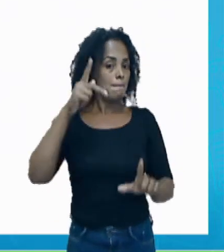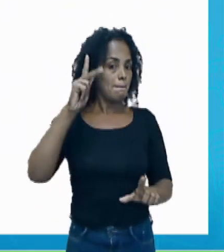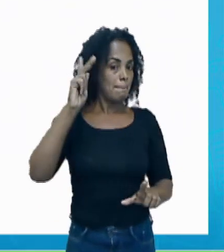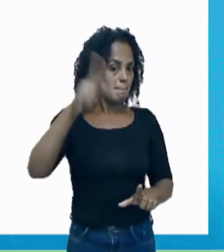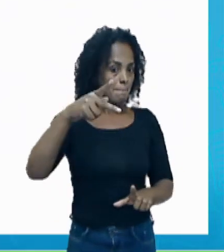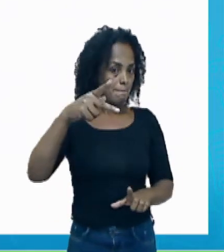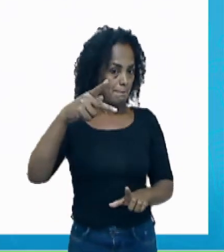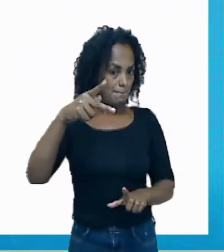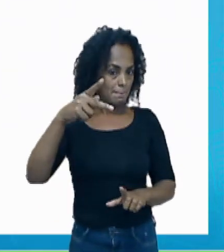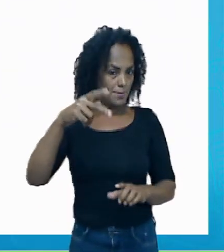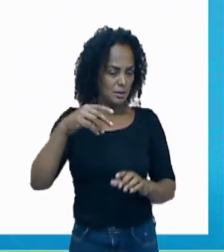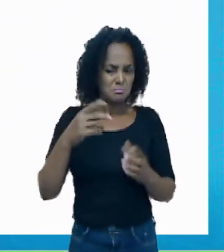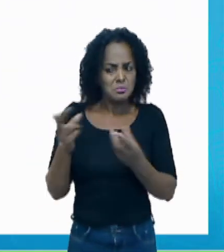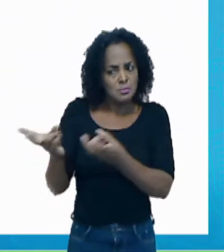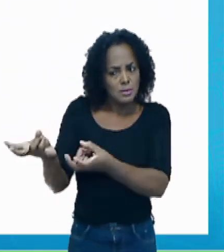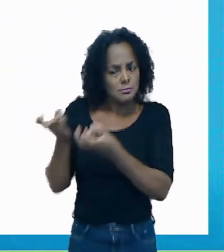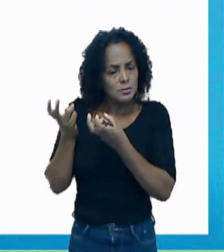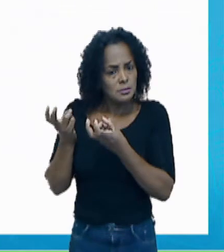Observe.